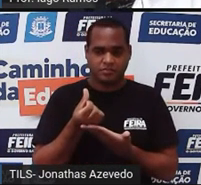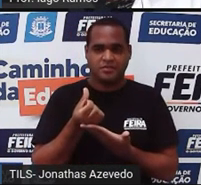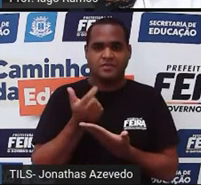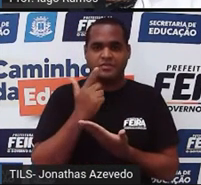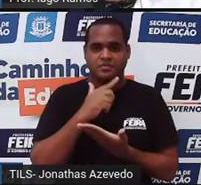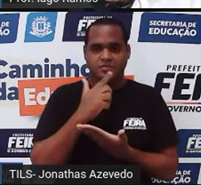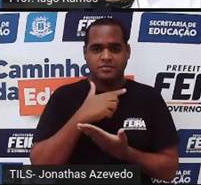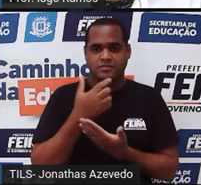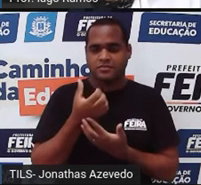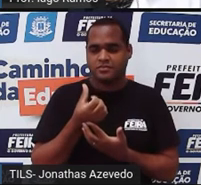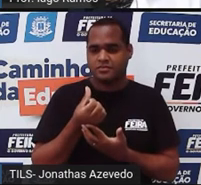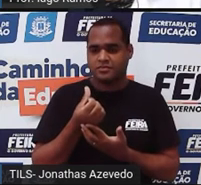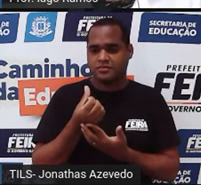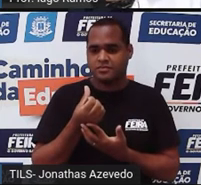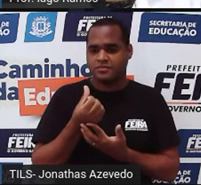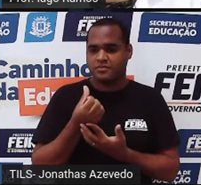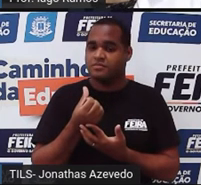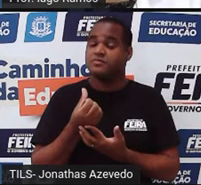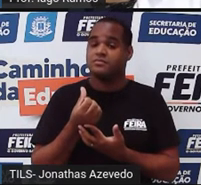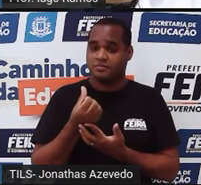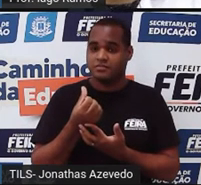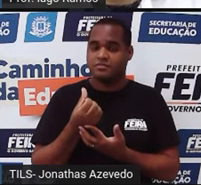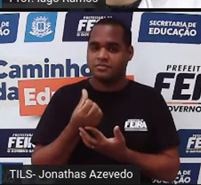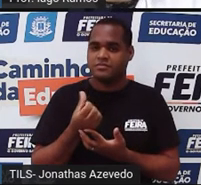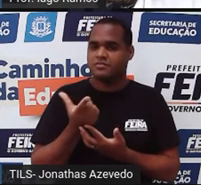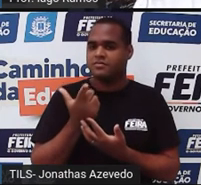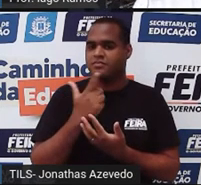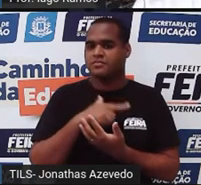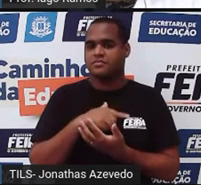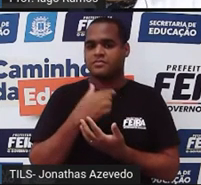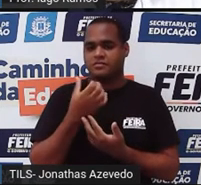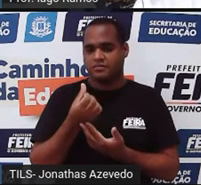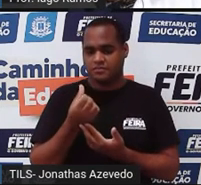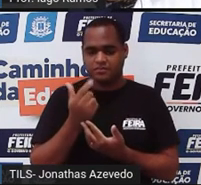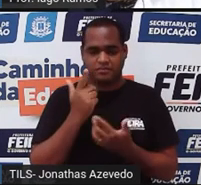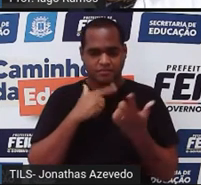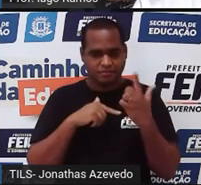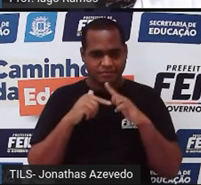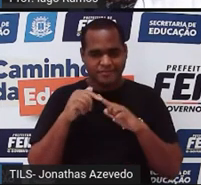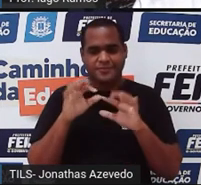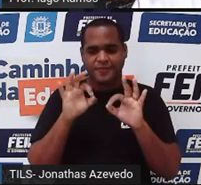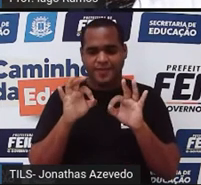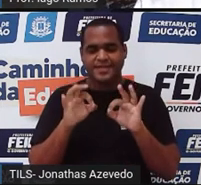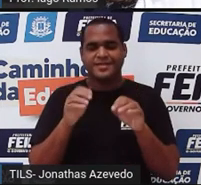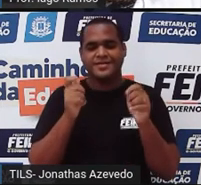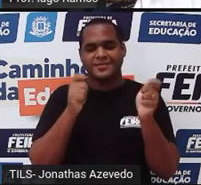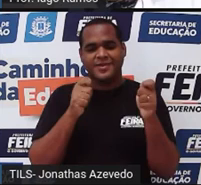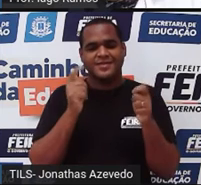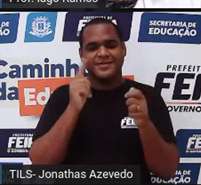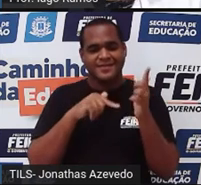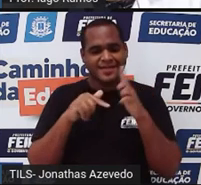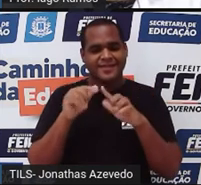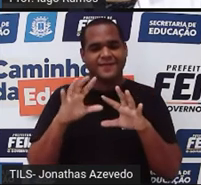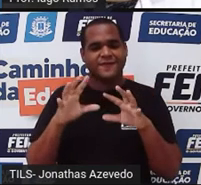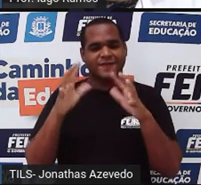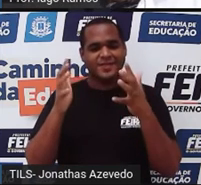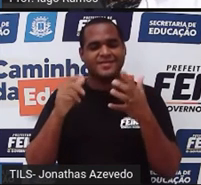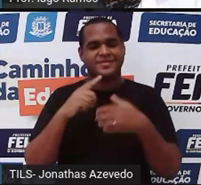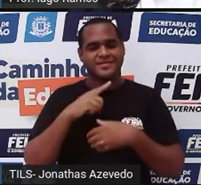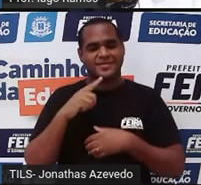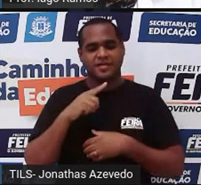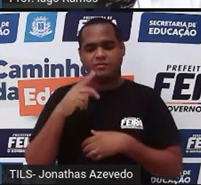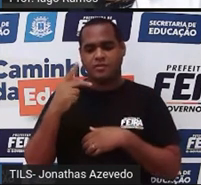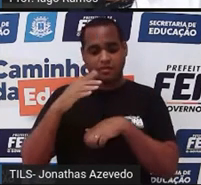seis formas que você terá de se vestir para poder ir para poder ir a essa festa, escolher uma